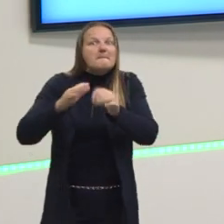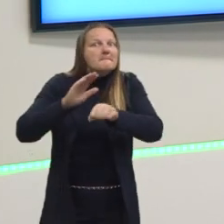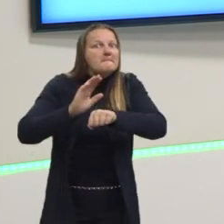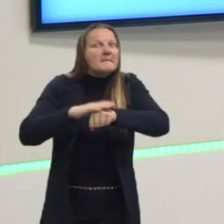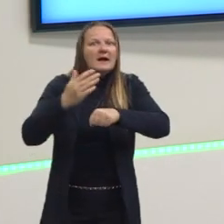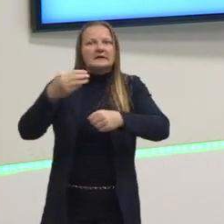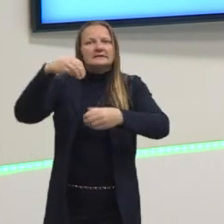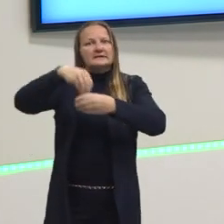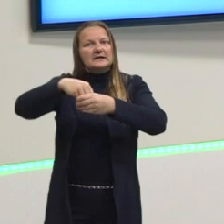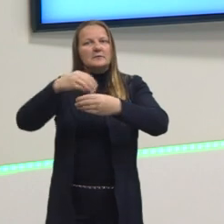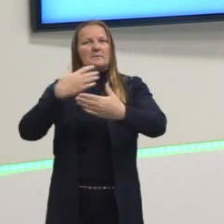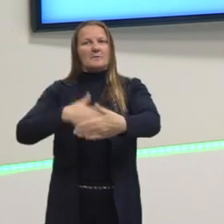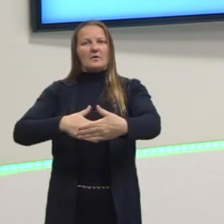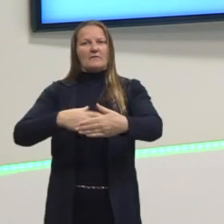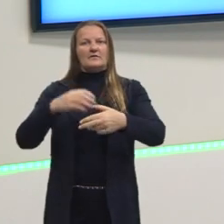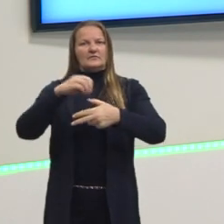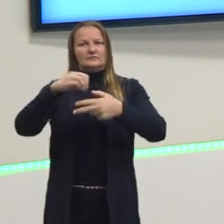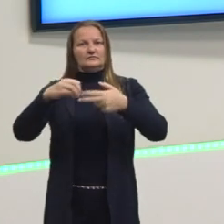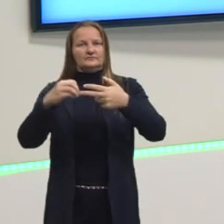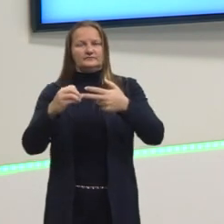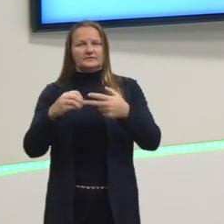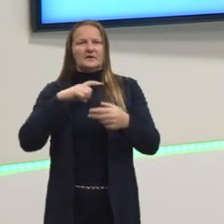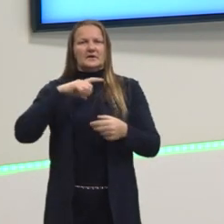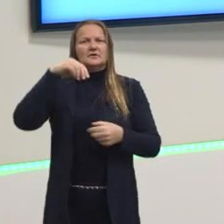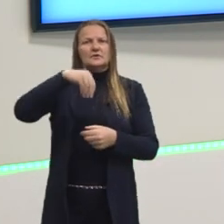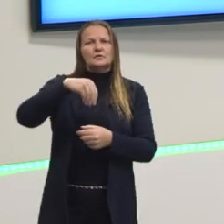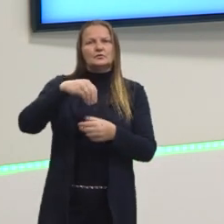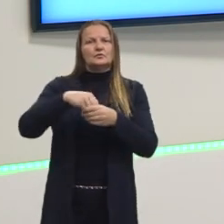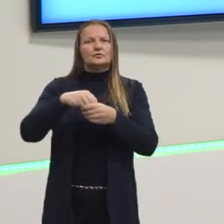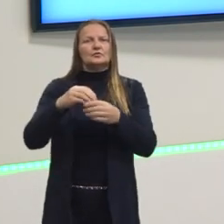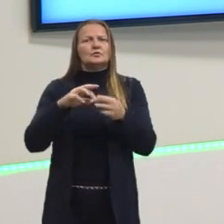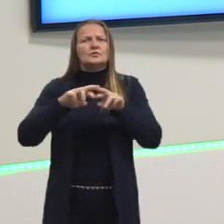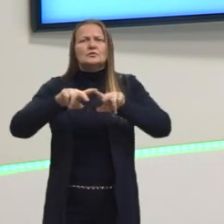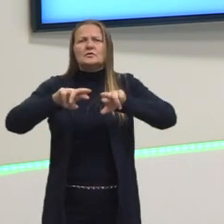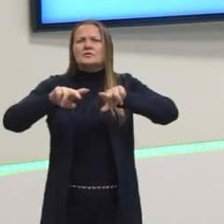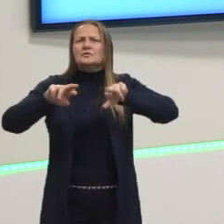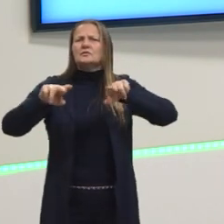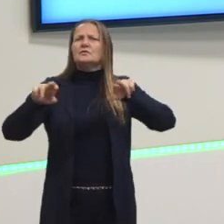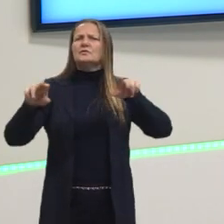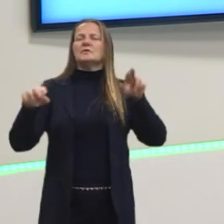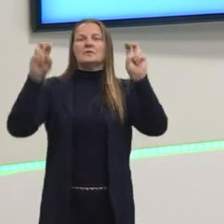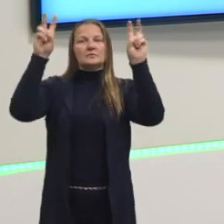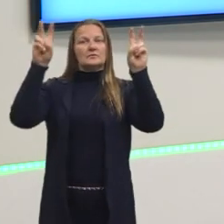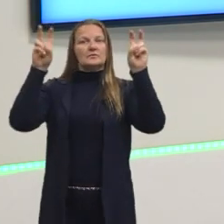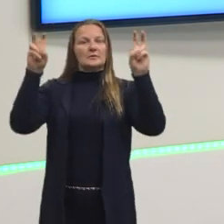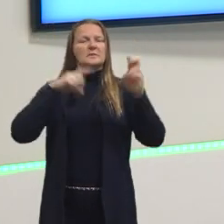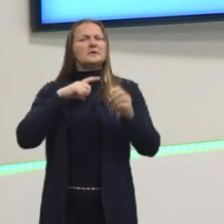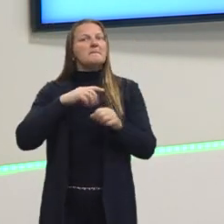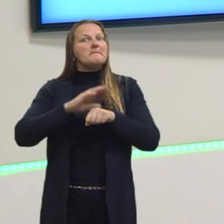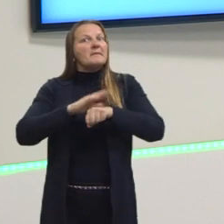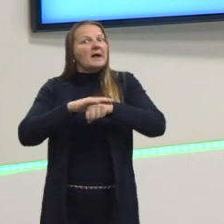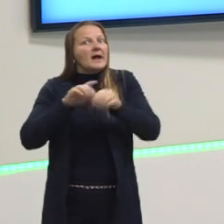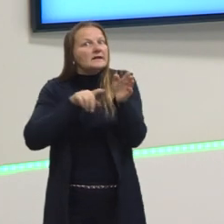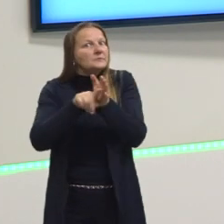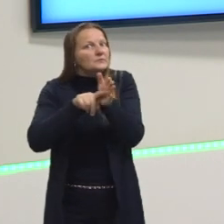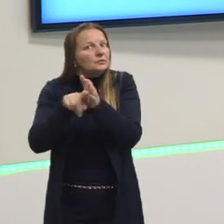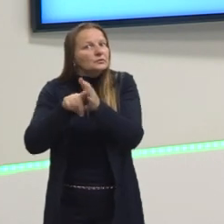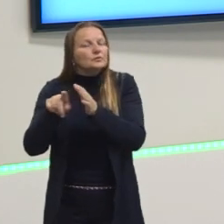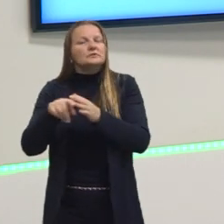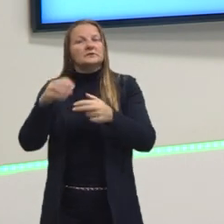caem no Enem. E dentro da ecologia tem assuntos também que têm caído mais